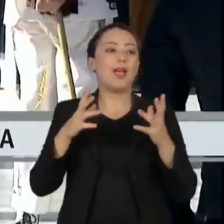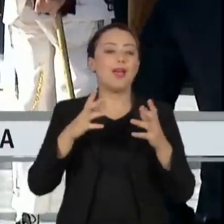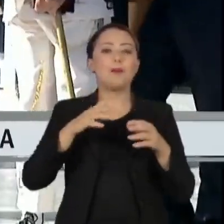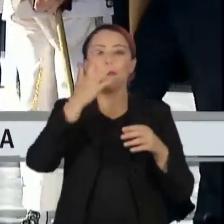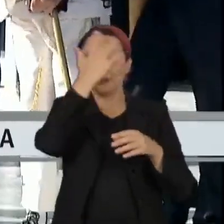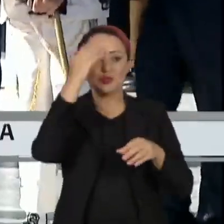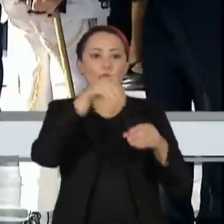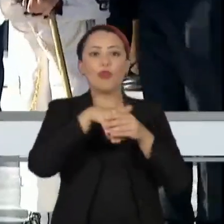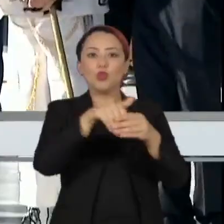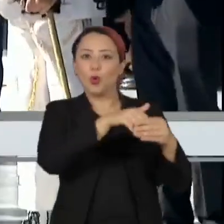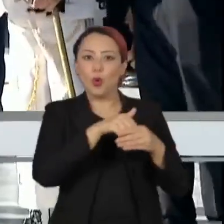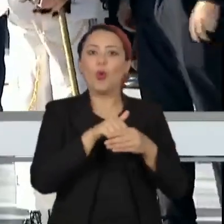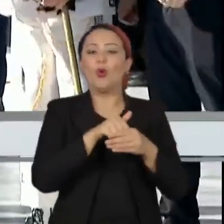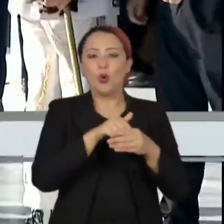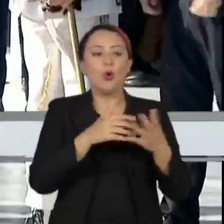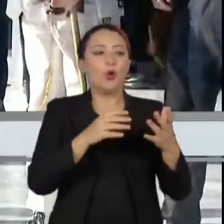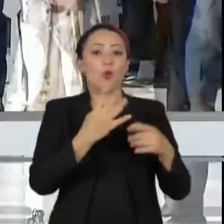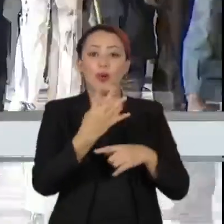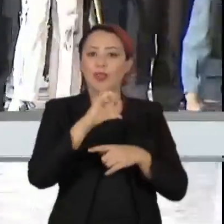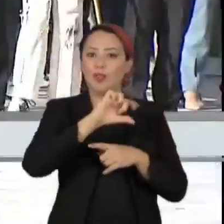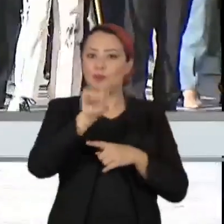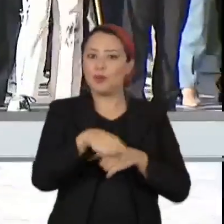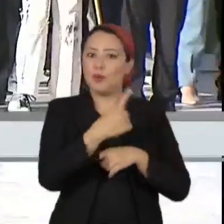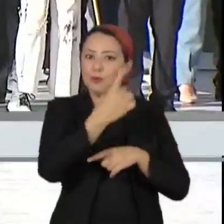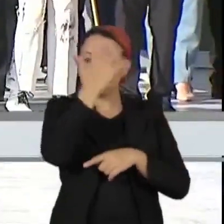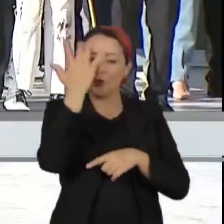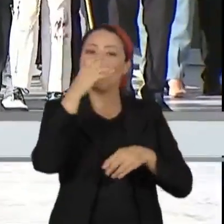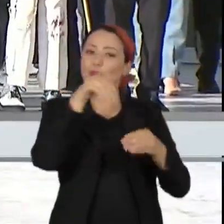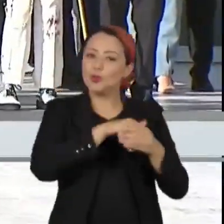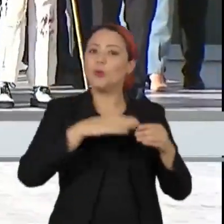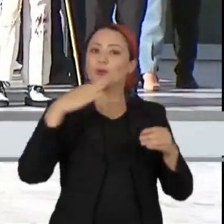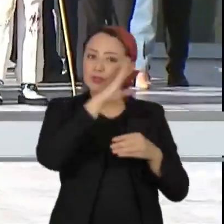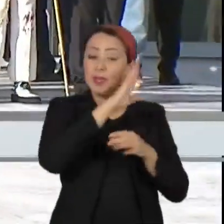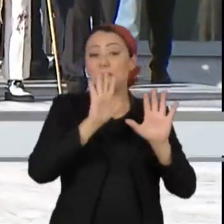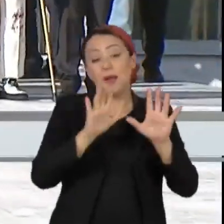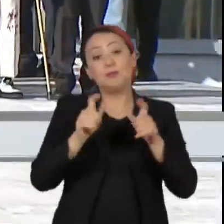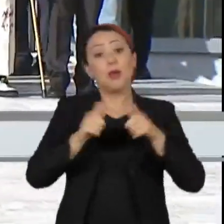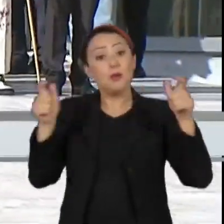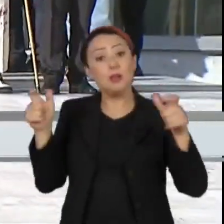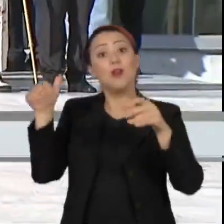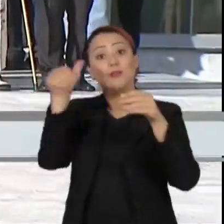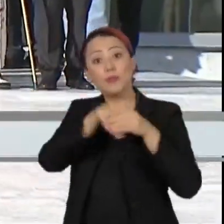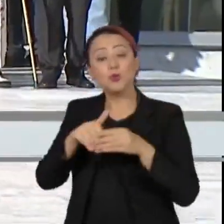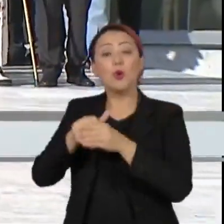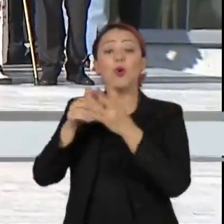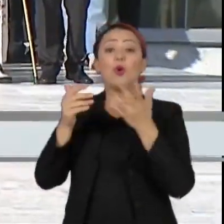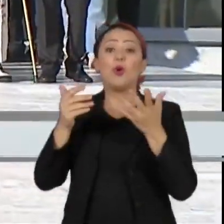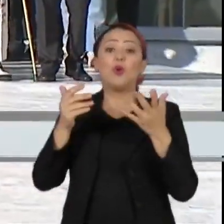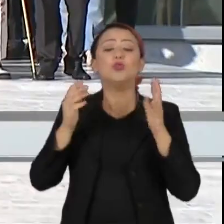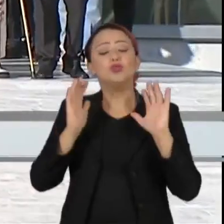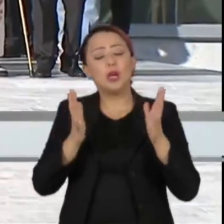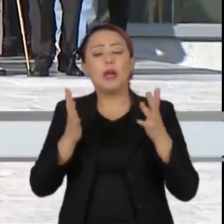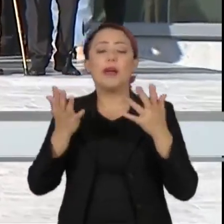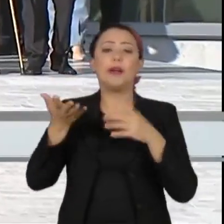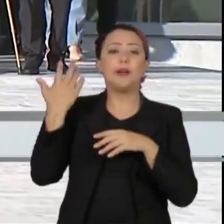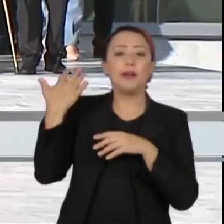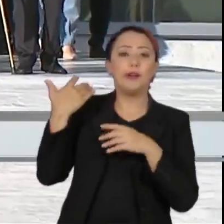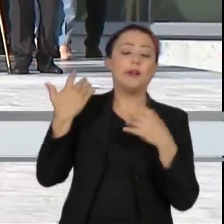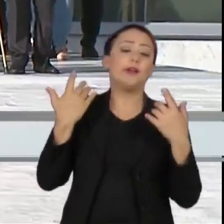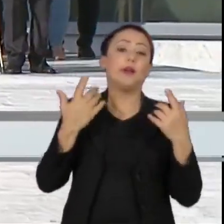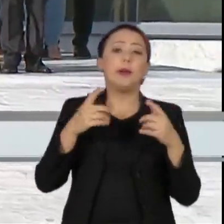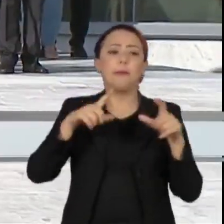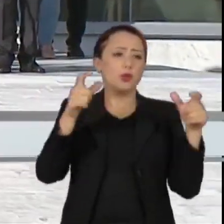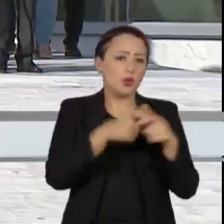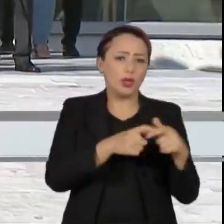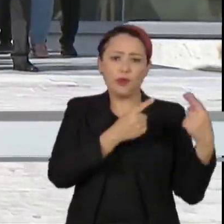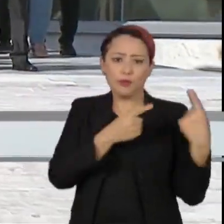é uns 10% daquilo. A maior parte votou contra o PT, Lula, não considerando que